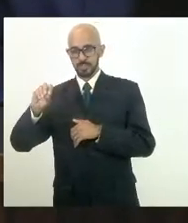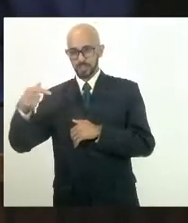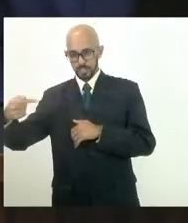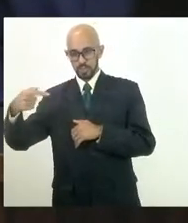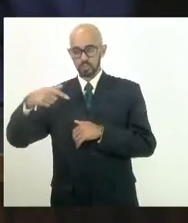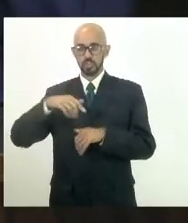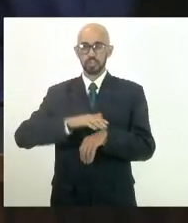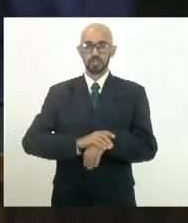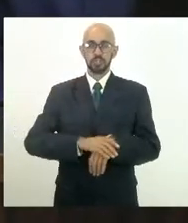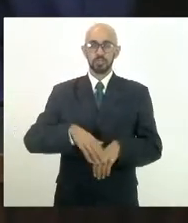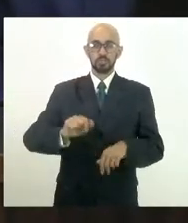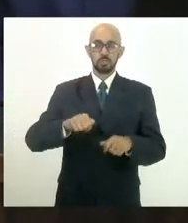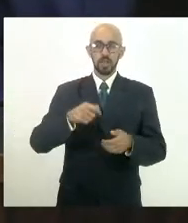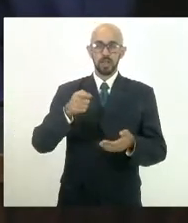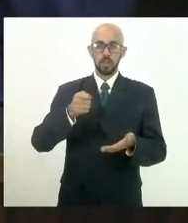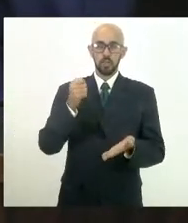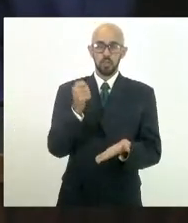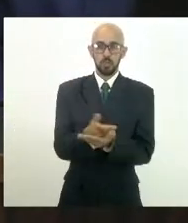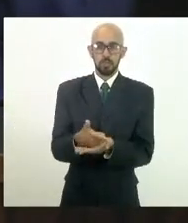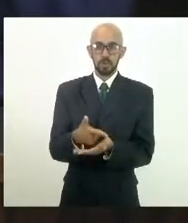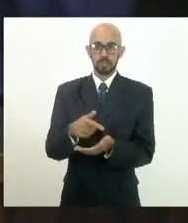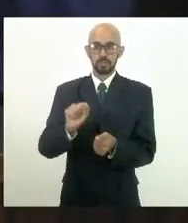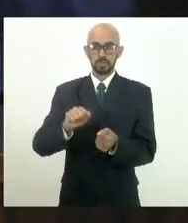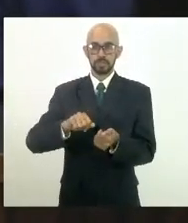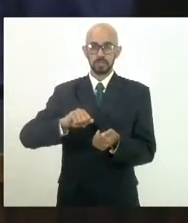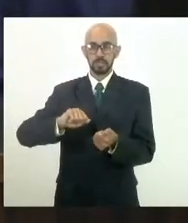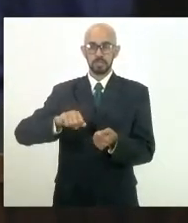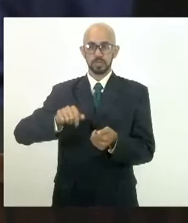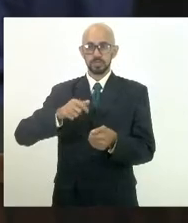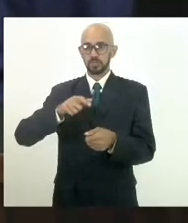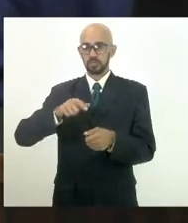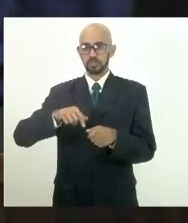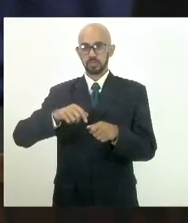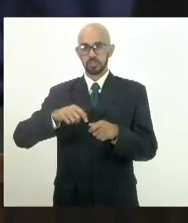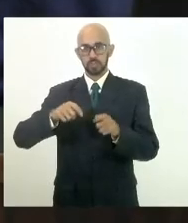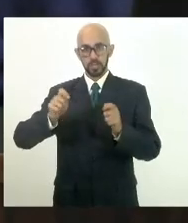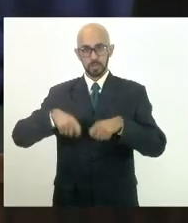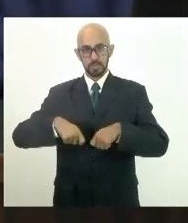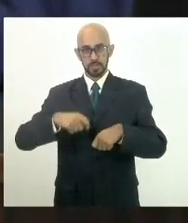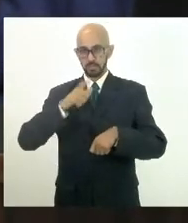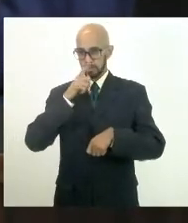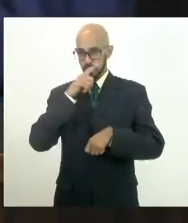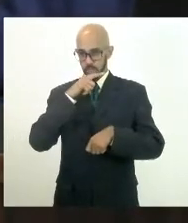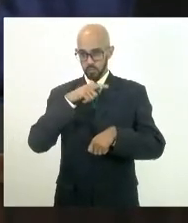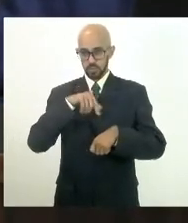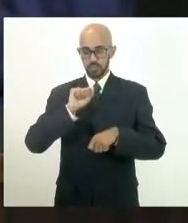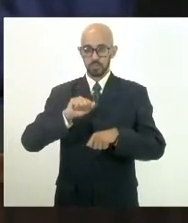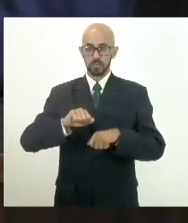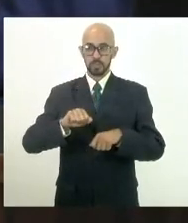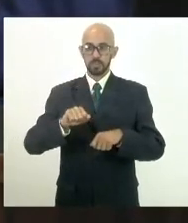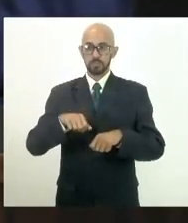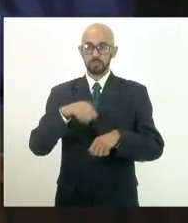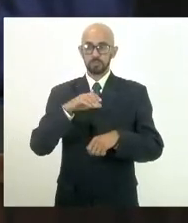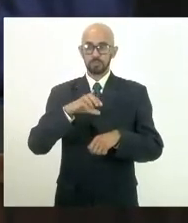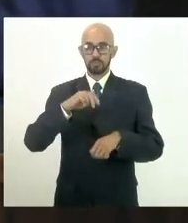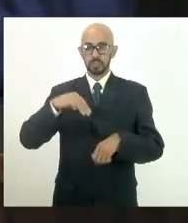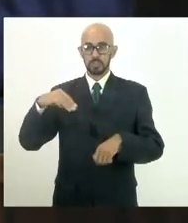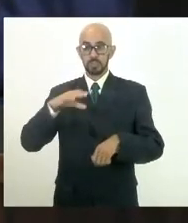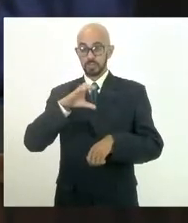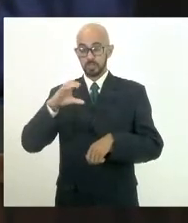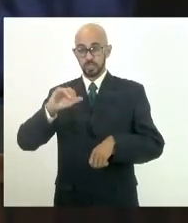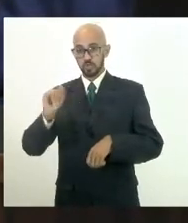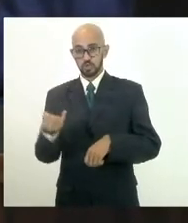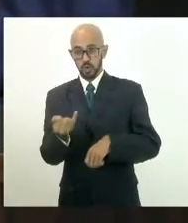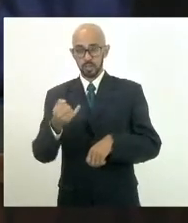cobrança pela utilização dos recursos hídricos, de domínio do Estado do Rio de Janeiro e das outras providências. Parecido a Comissão de Constituição, Justiça pela Constitucionalidade. Relator,